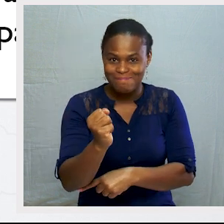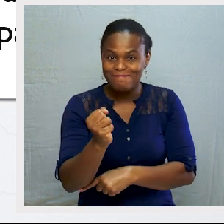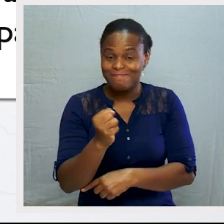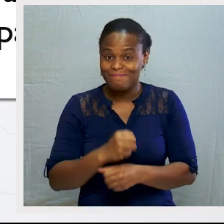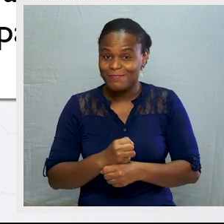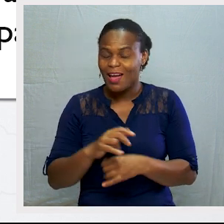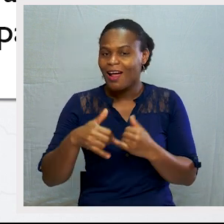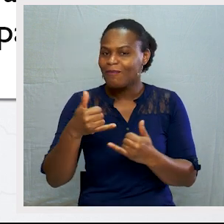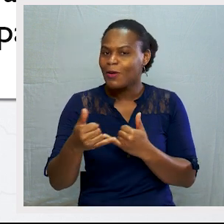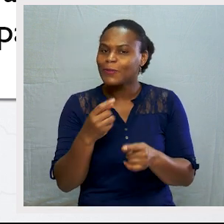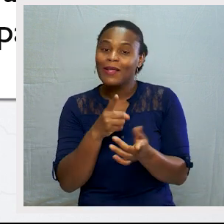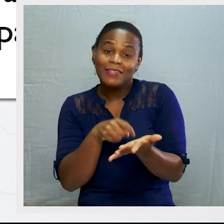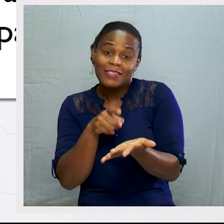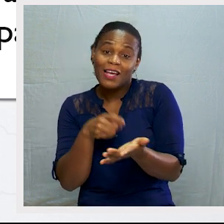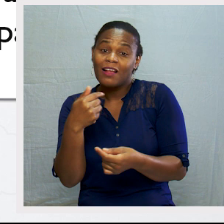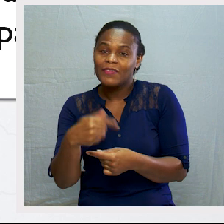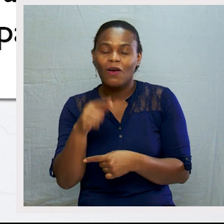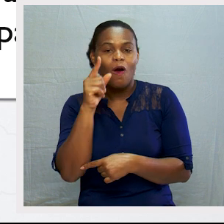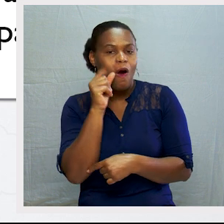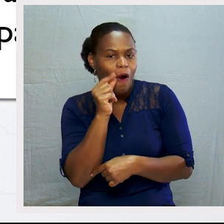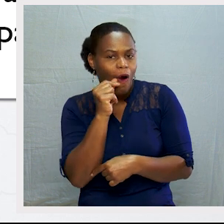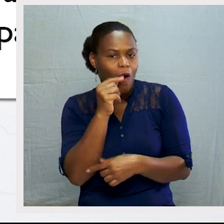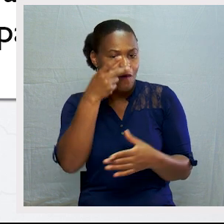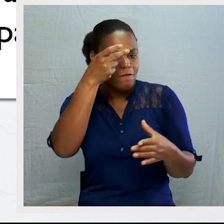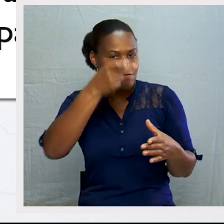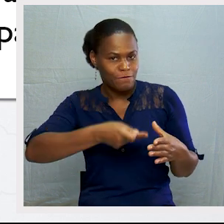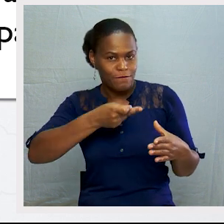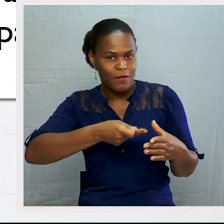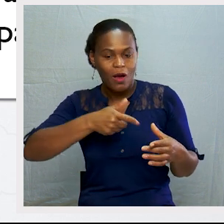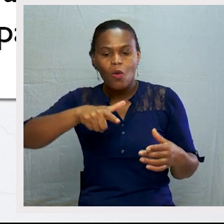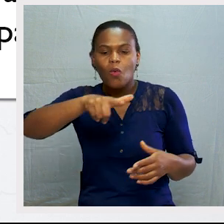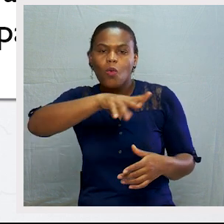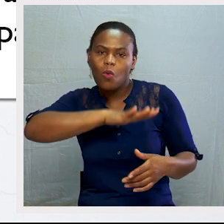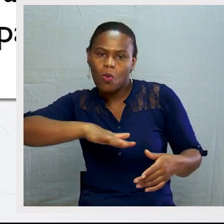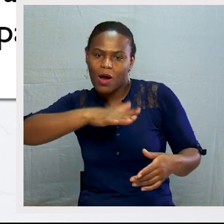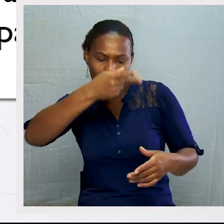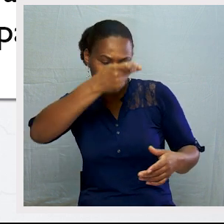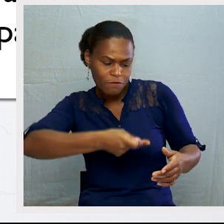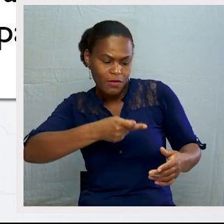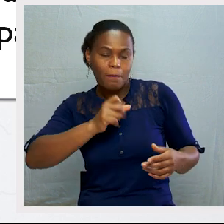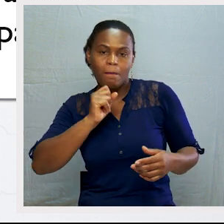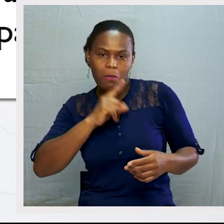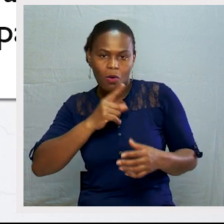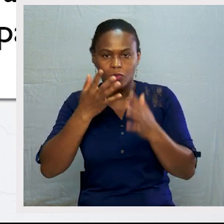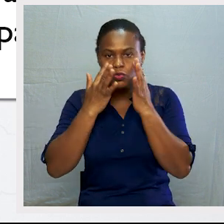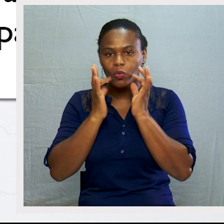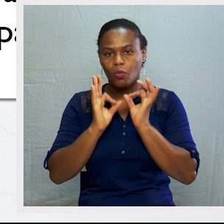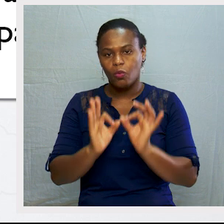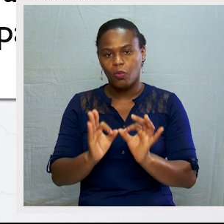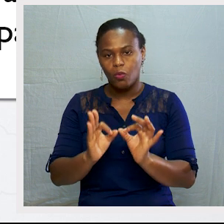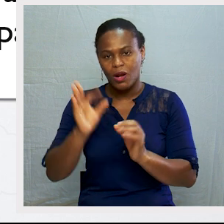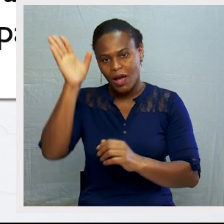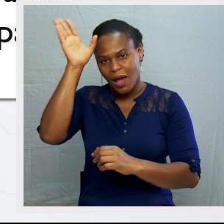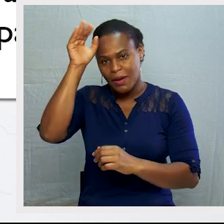surgiu a necessidade dos homens se fixarem num lugar para poderem cuidar